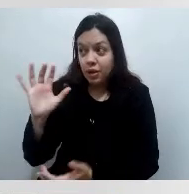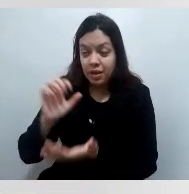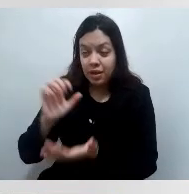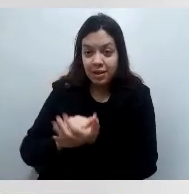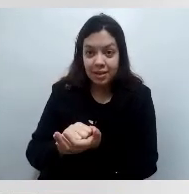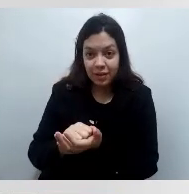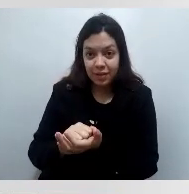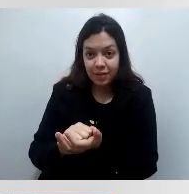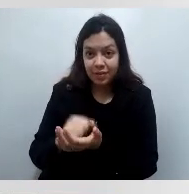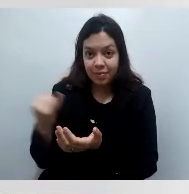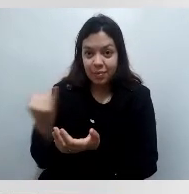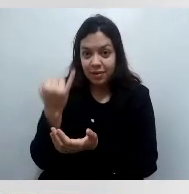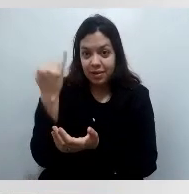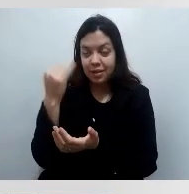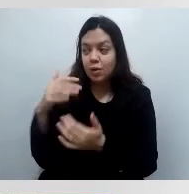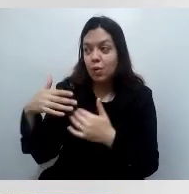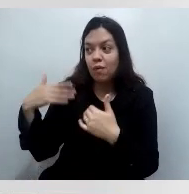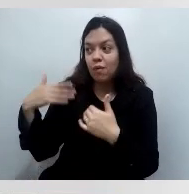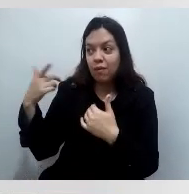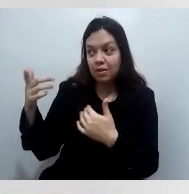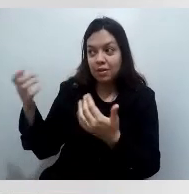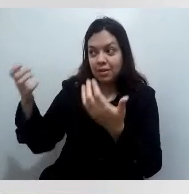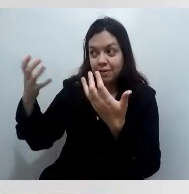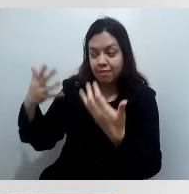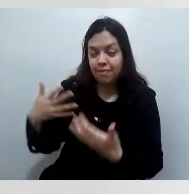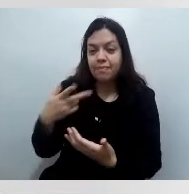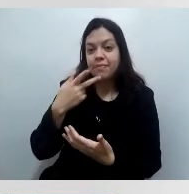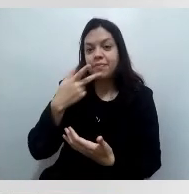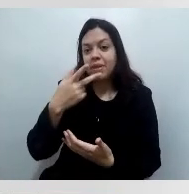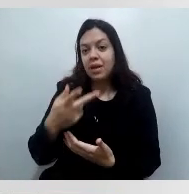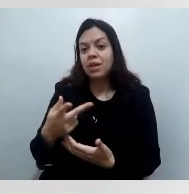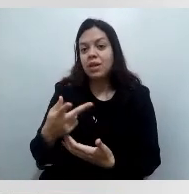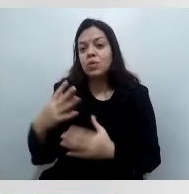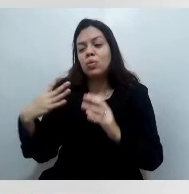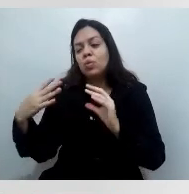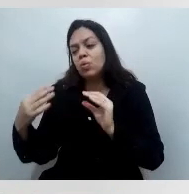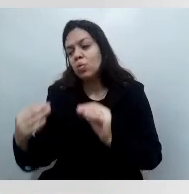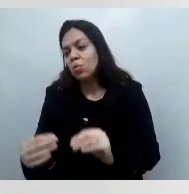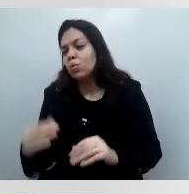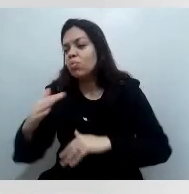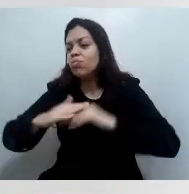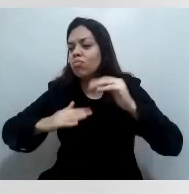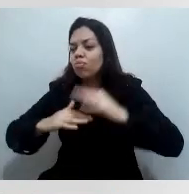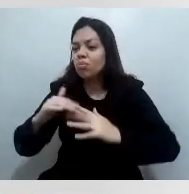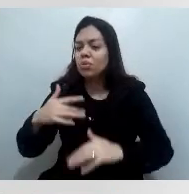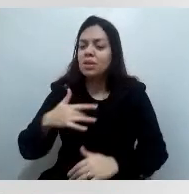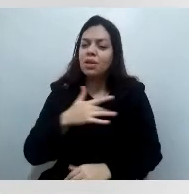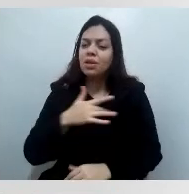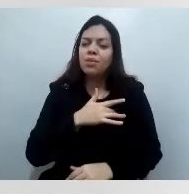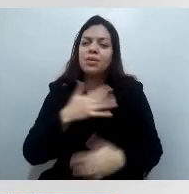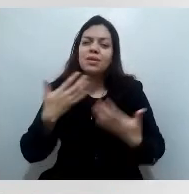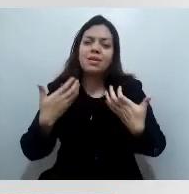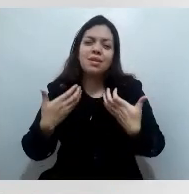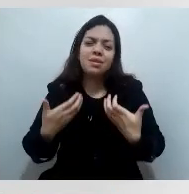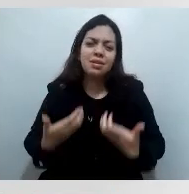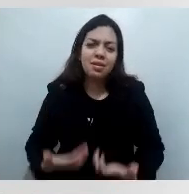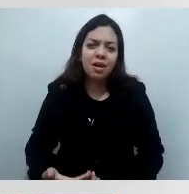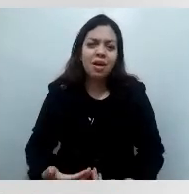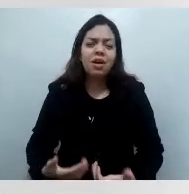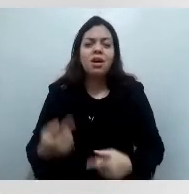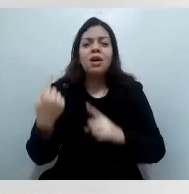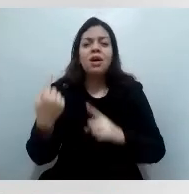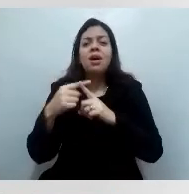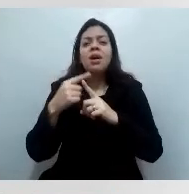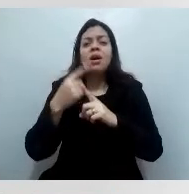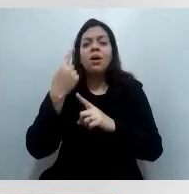você fala, doutora, estão todos cansados, né, óbvio, um ano e dois meses, né, de uma luta, uma